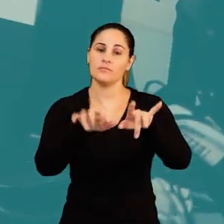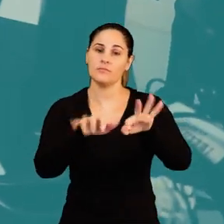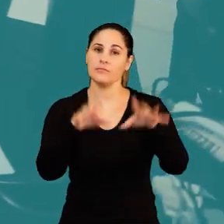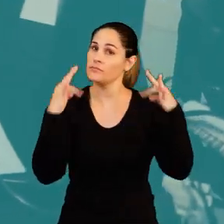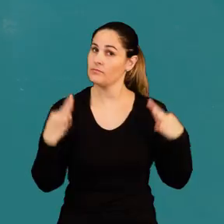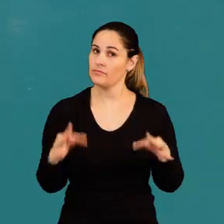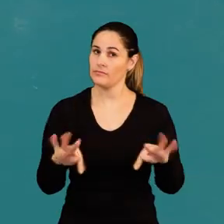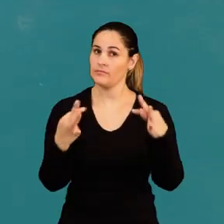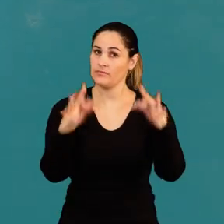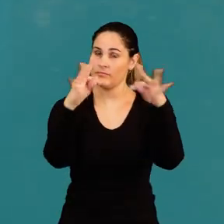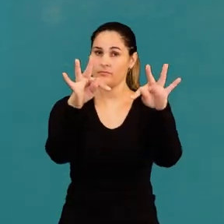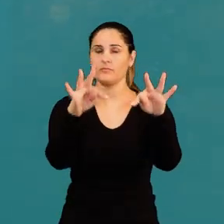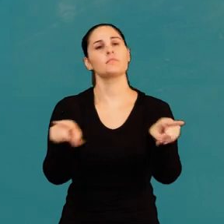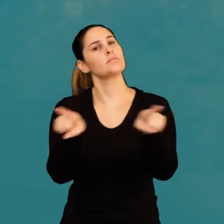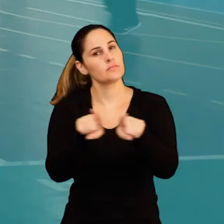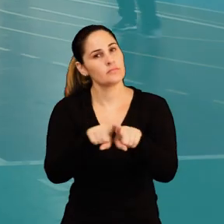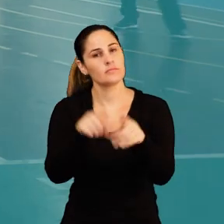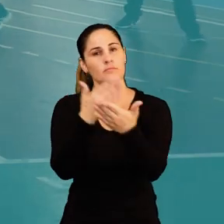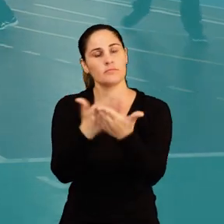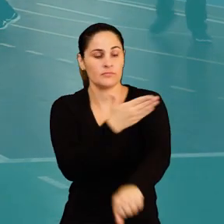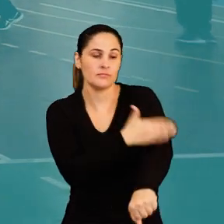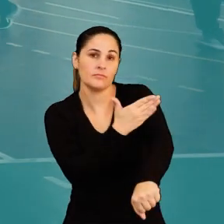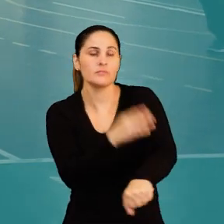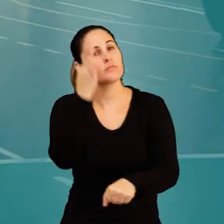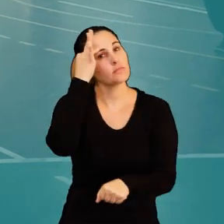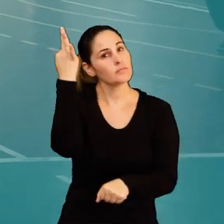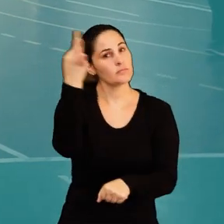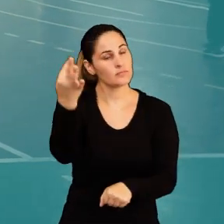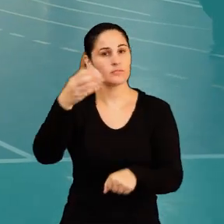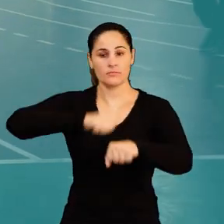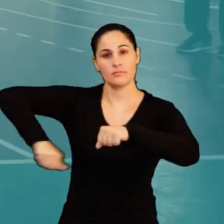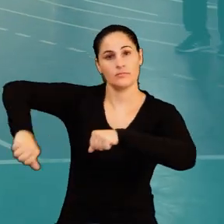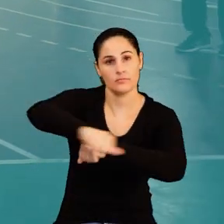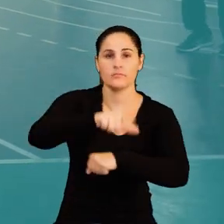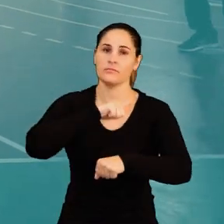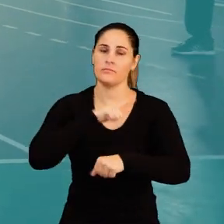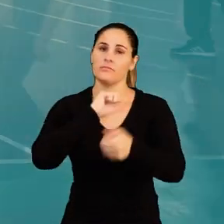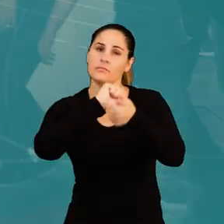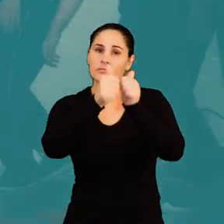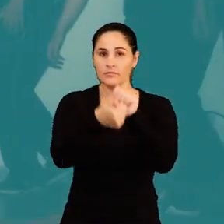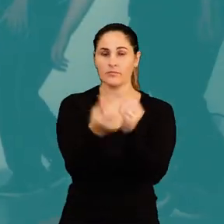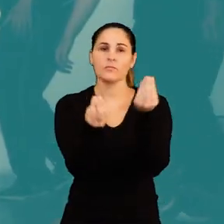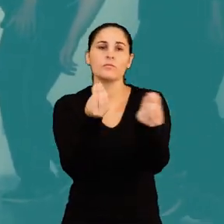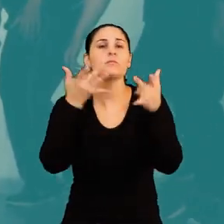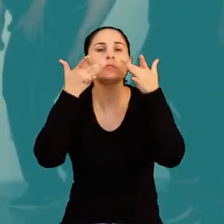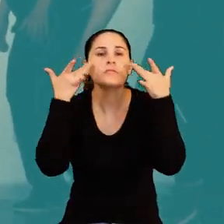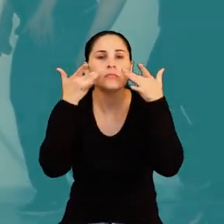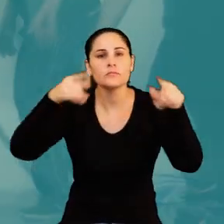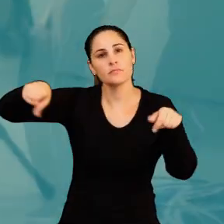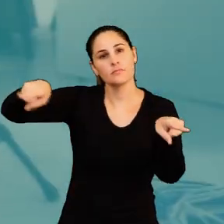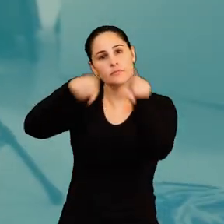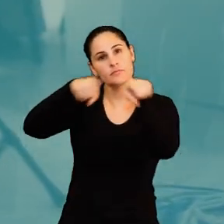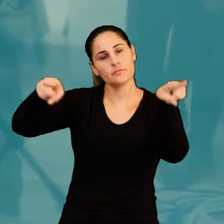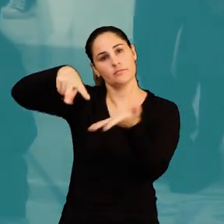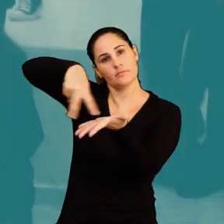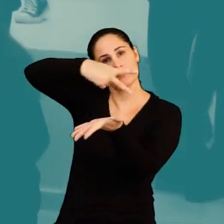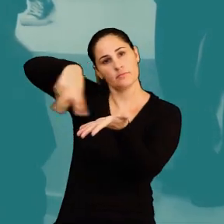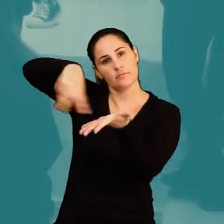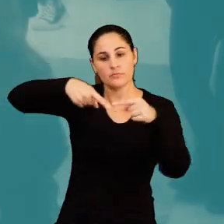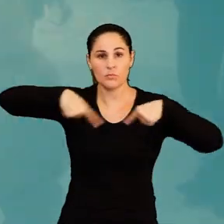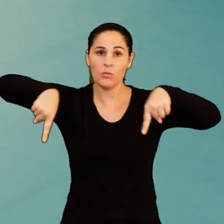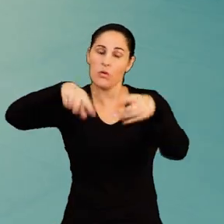informática e tecnologia. Além das aulas práticas e teóricas, o campus oferece também atividades como teatro, música,